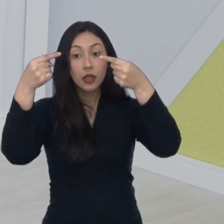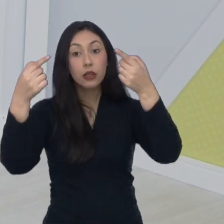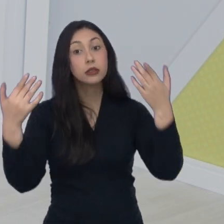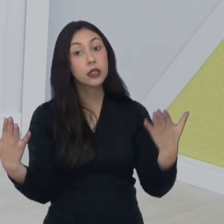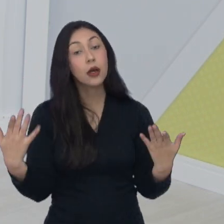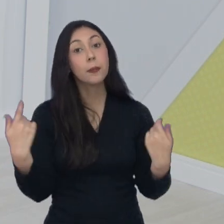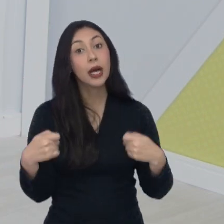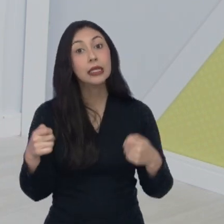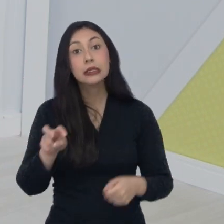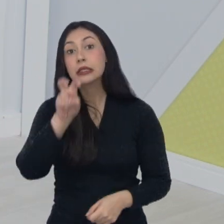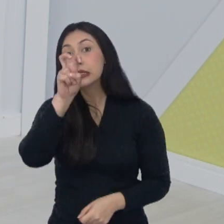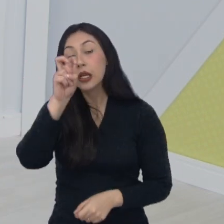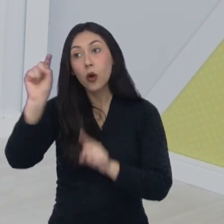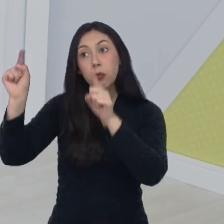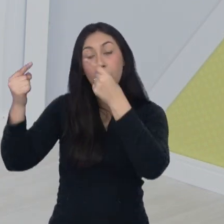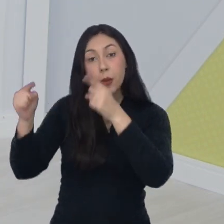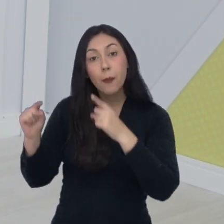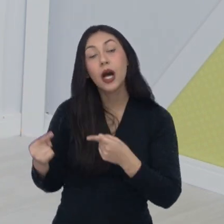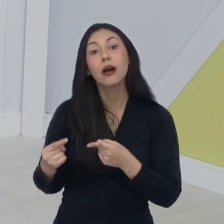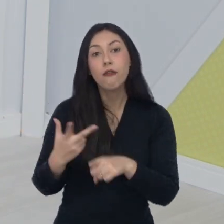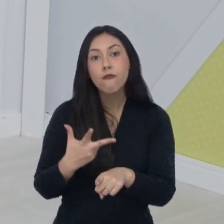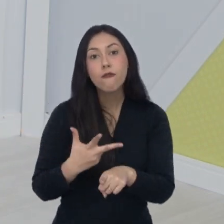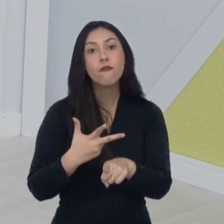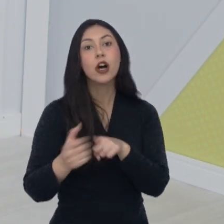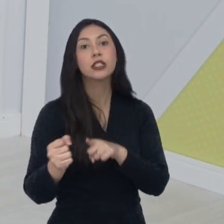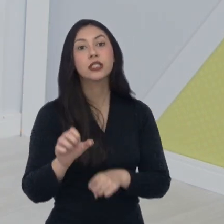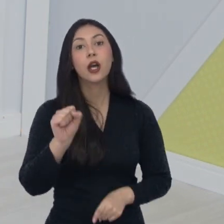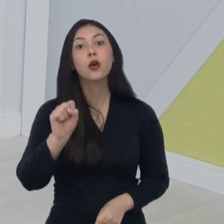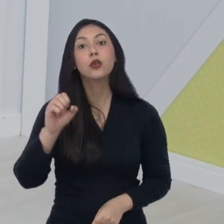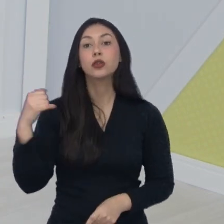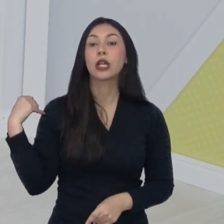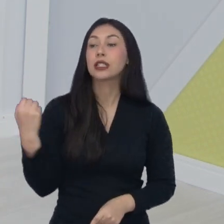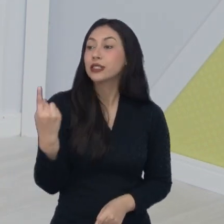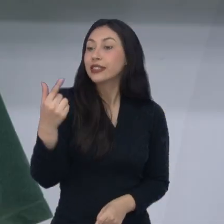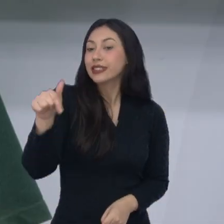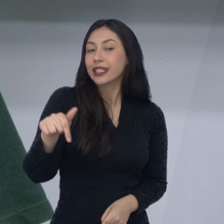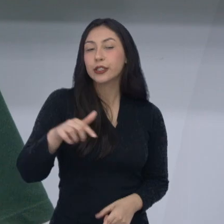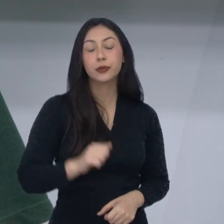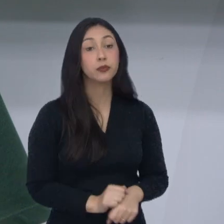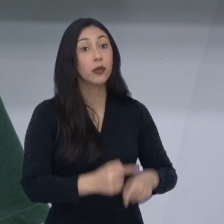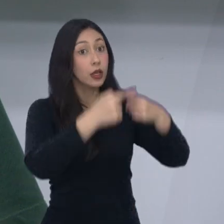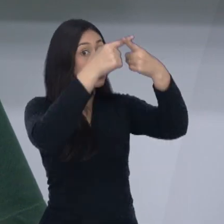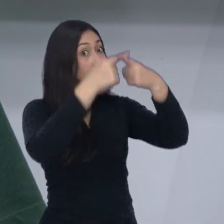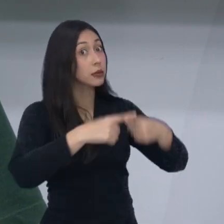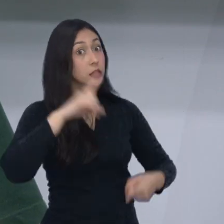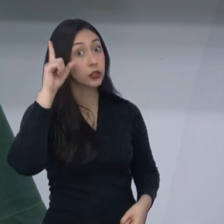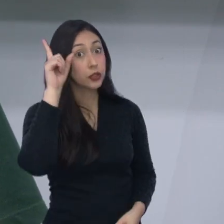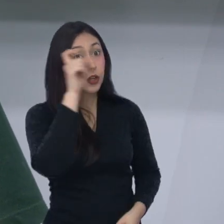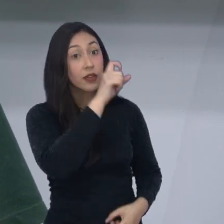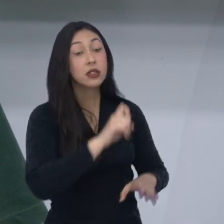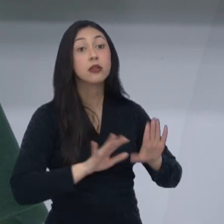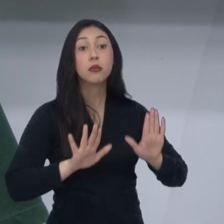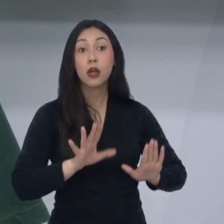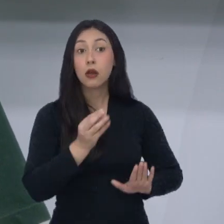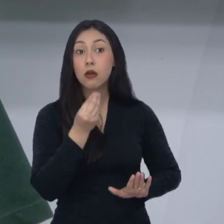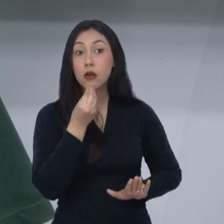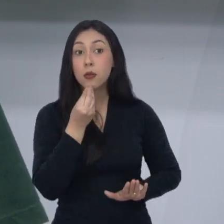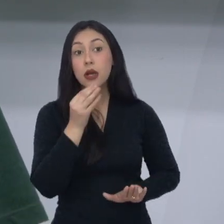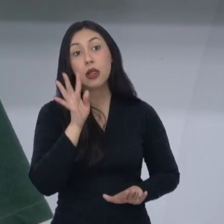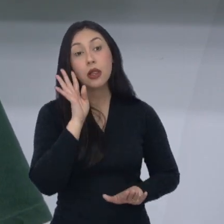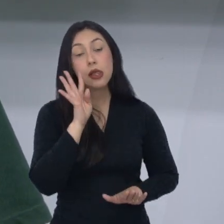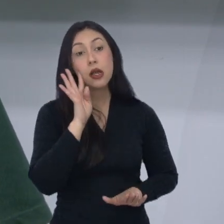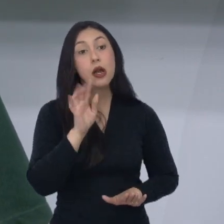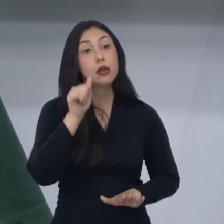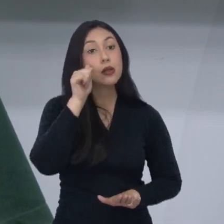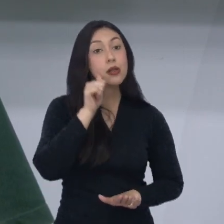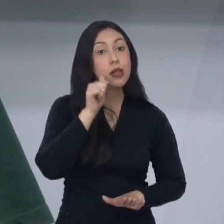final, cinco jogos, consegue o título do Sub-17 feminino. Dez segundos pra você, Paulito. Campeonato muito difícil, mas oportunidade bacana das